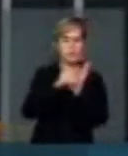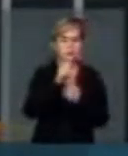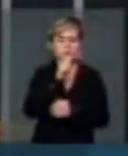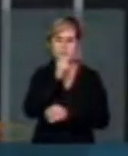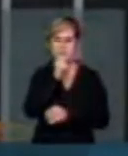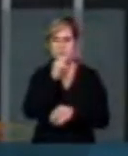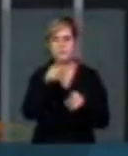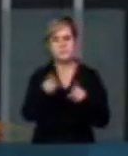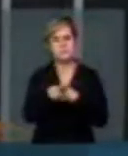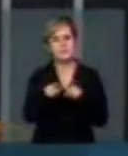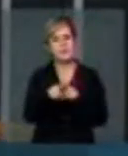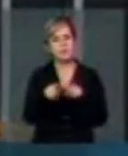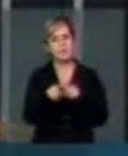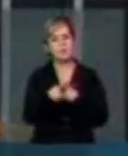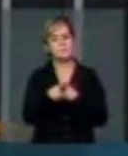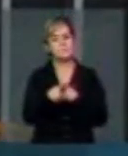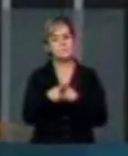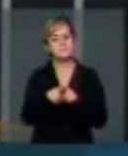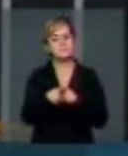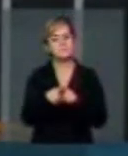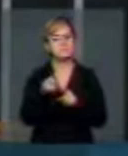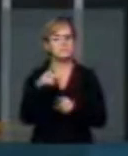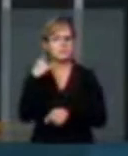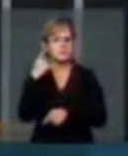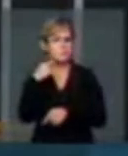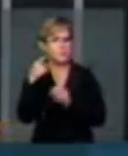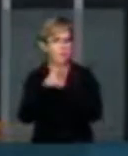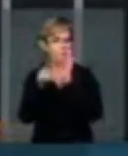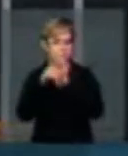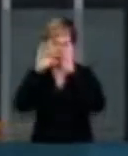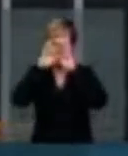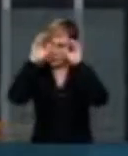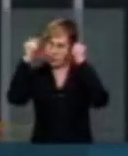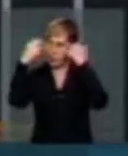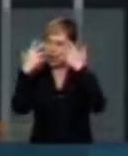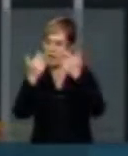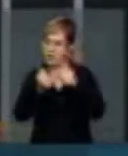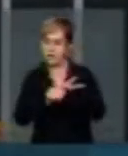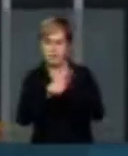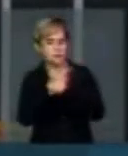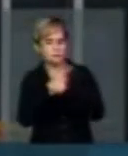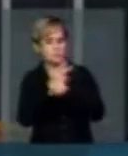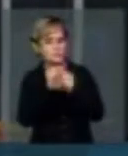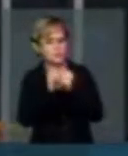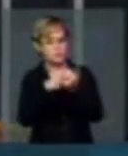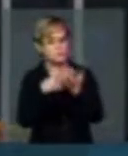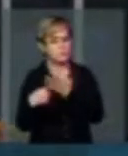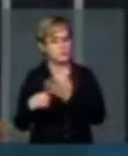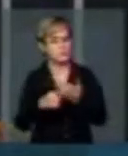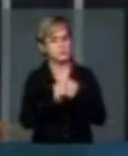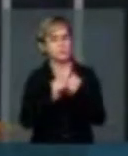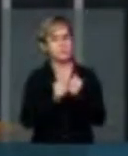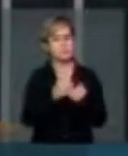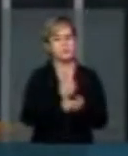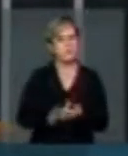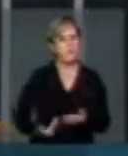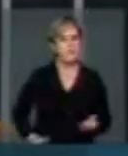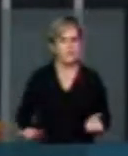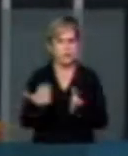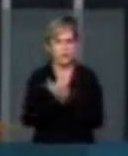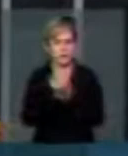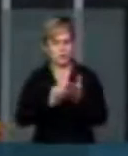União, por solicitação do Supremo Tribunal Federal, aceitou coordenar a busca de um acordo com o governo em torno das citadas ações.